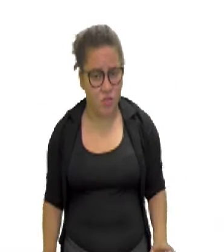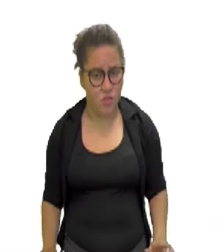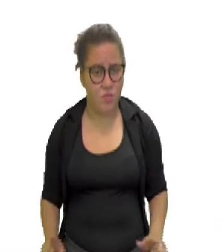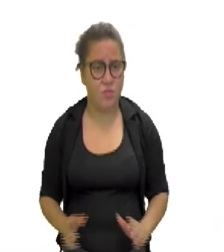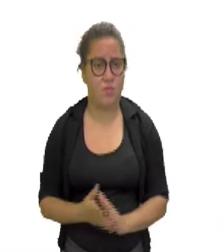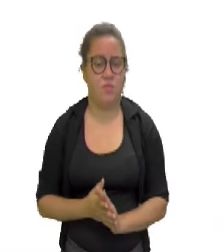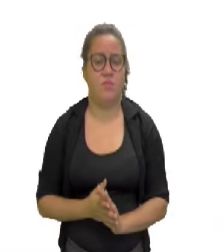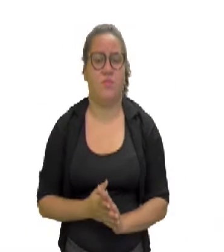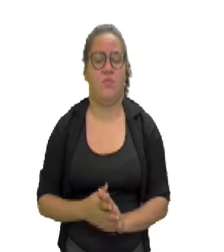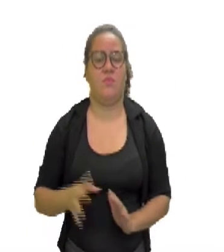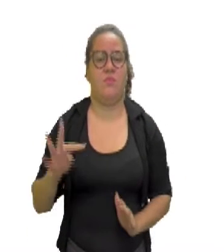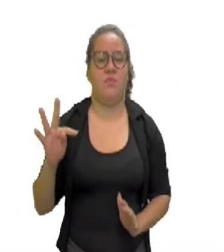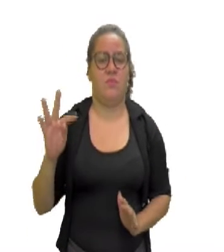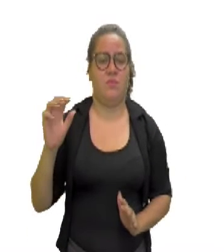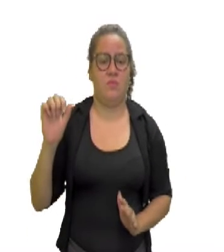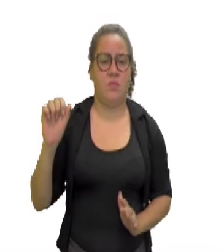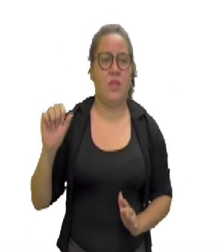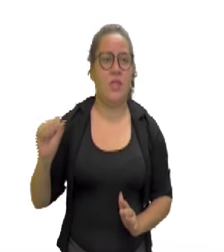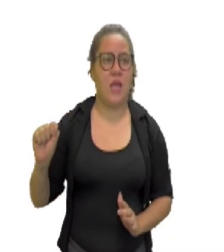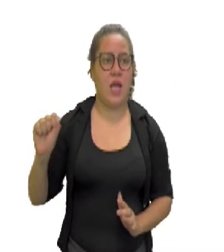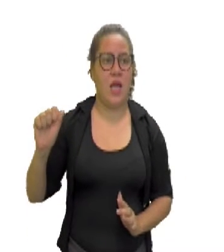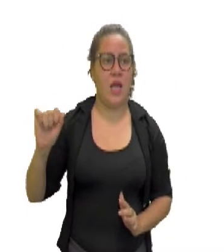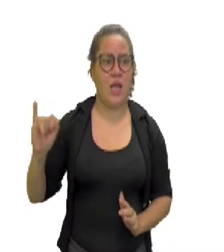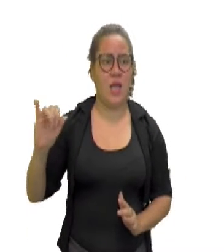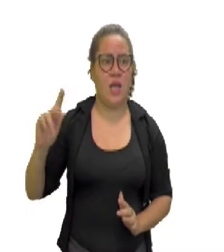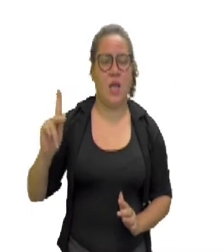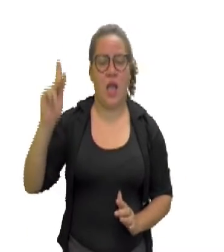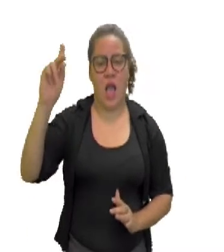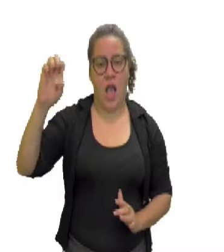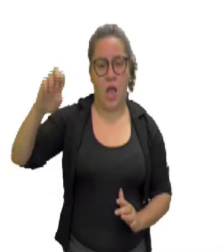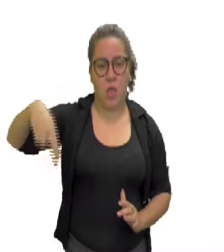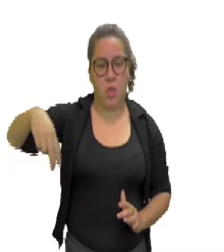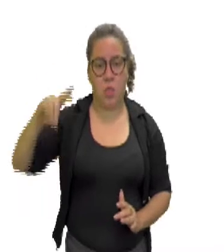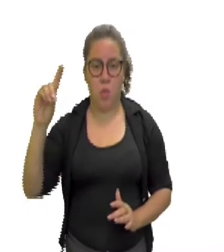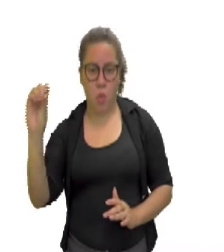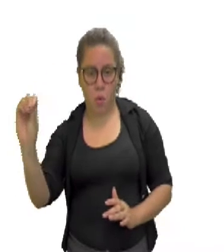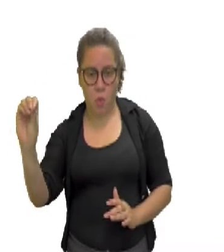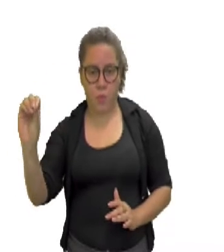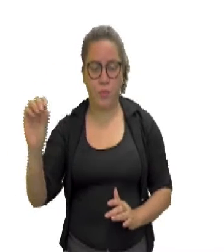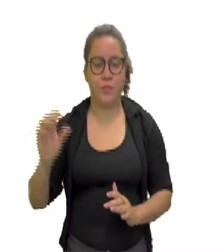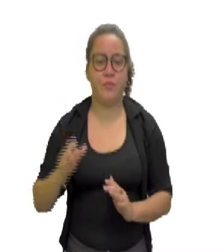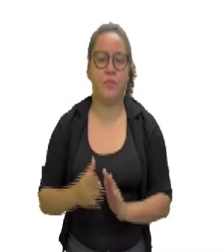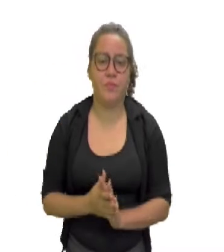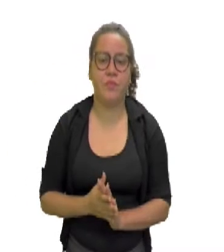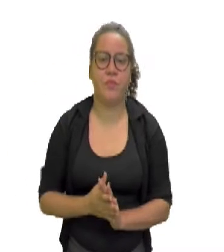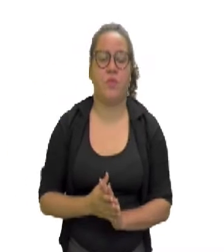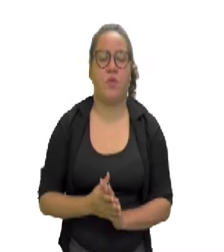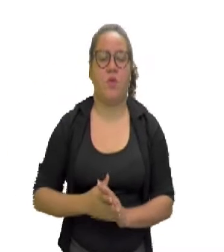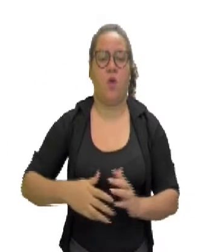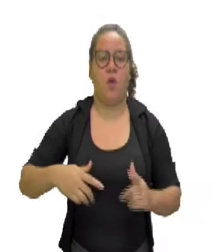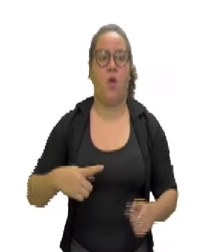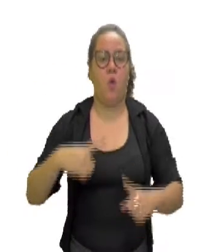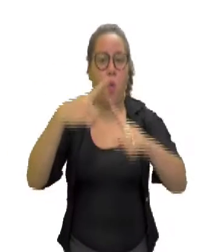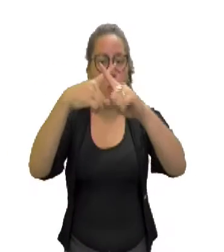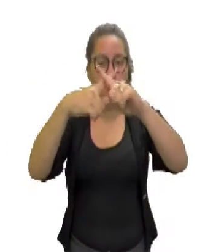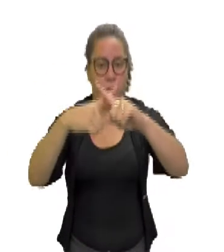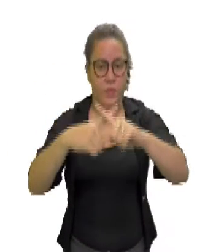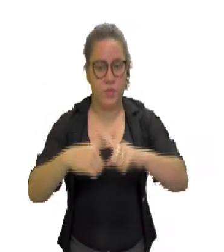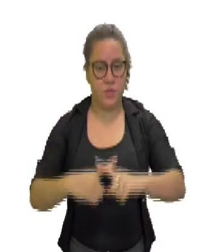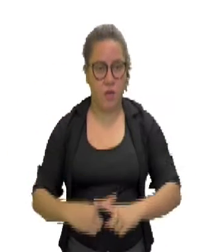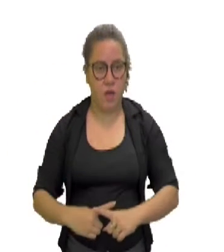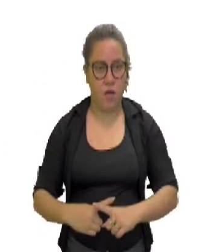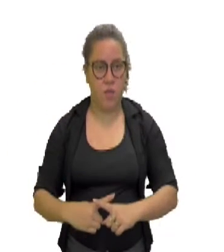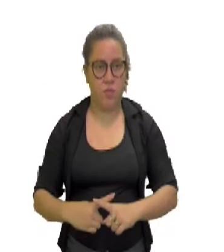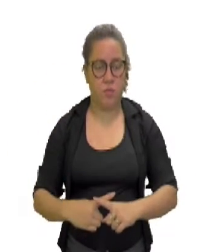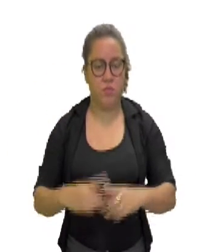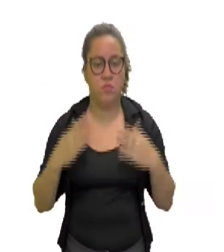do Taekwondo, né, que é uma competição, olha que bacana, vestimentas, até os acessórios, tá vendo?